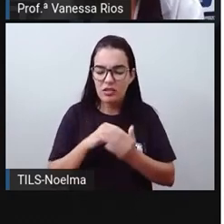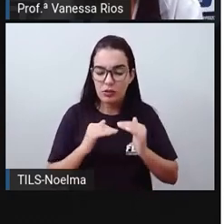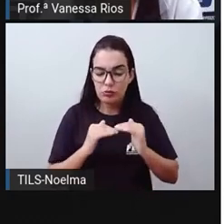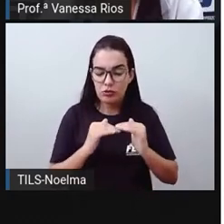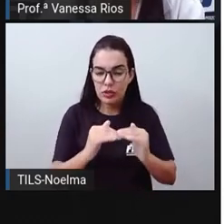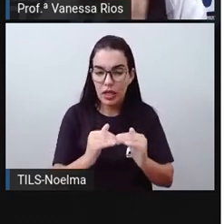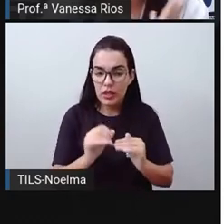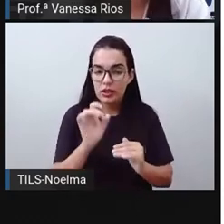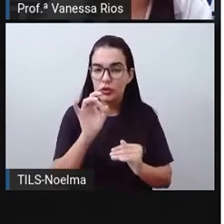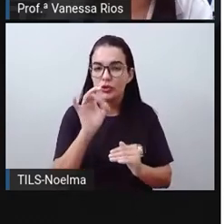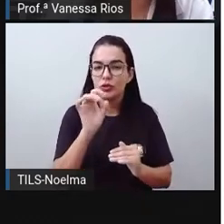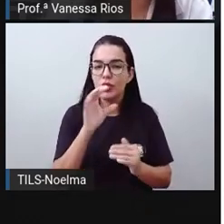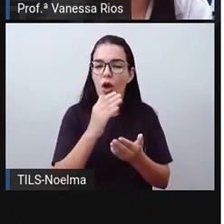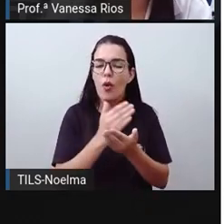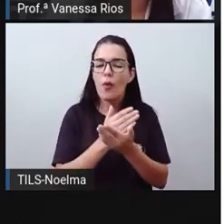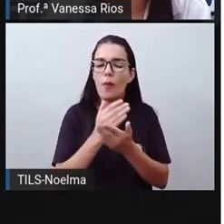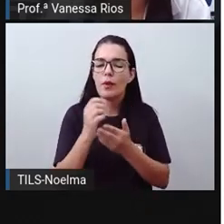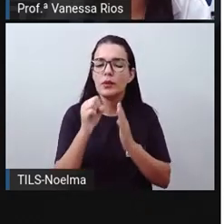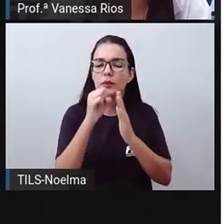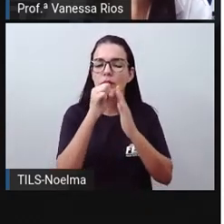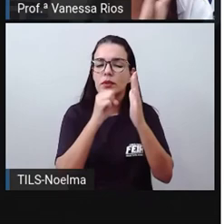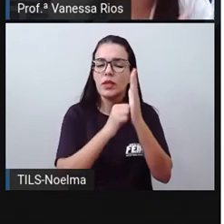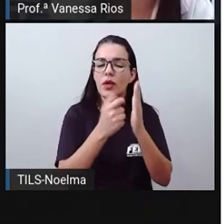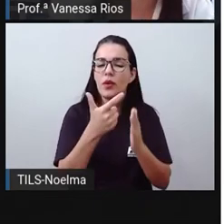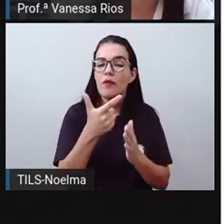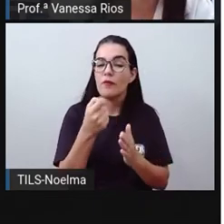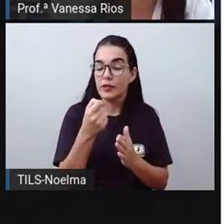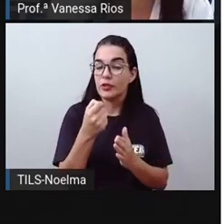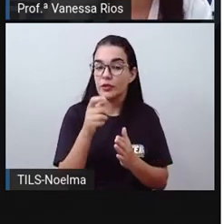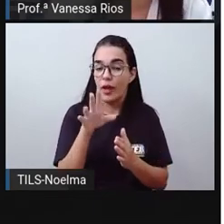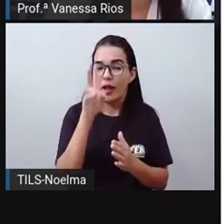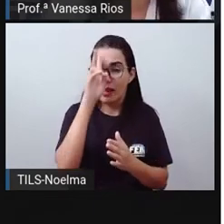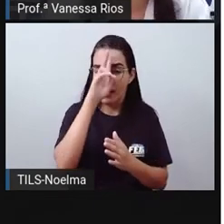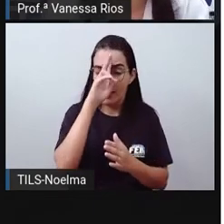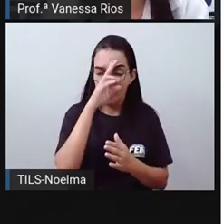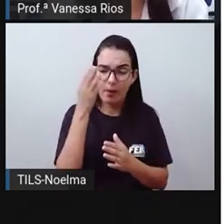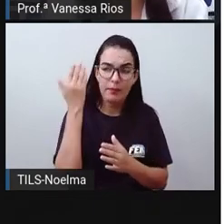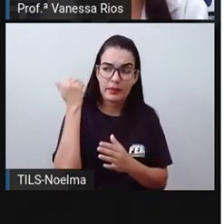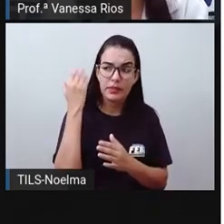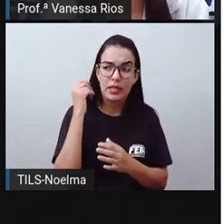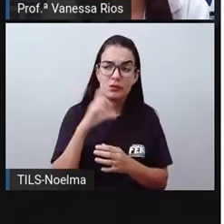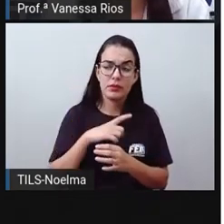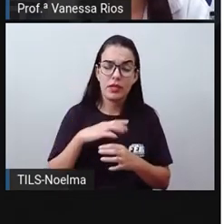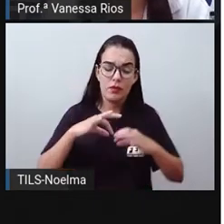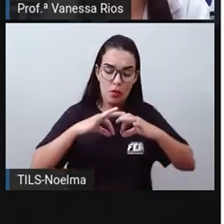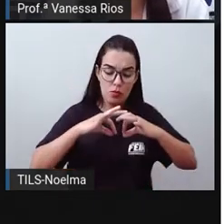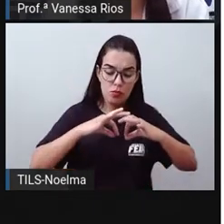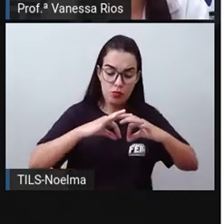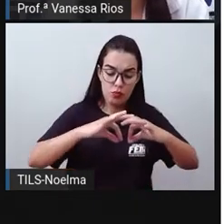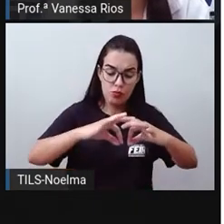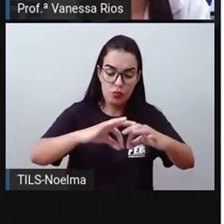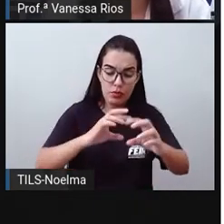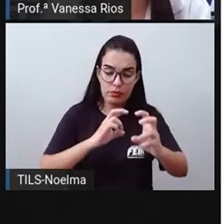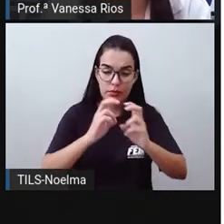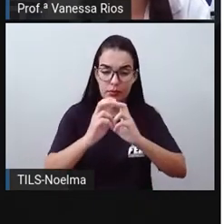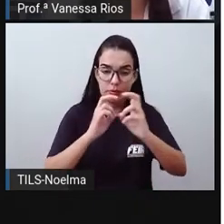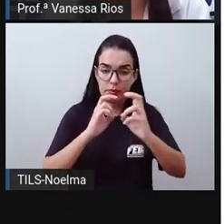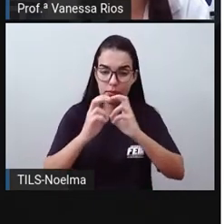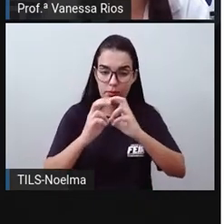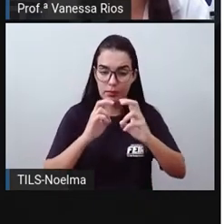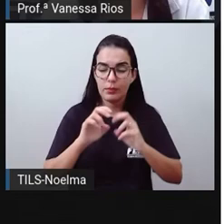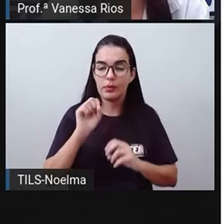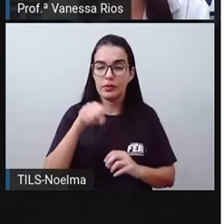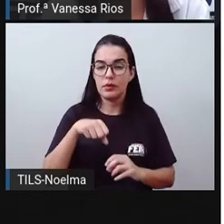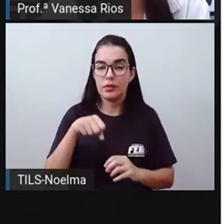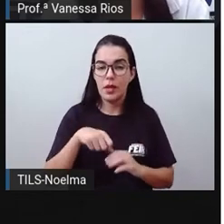Então, houve lá primeiro um destaque em relação às ferrovias, mas a partir do século XX se